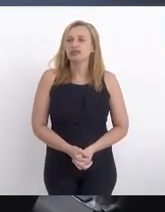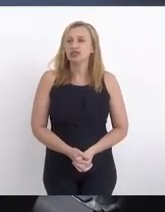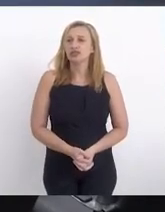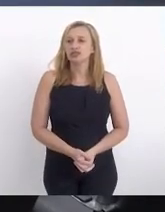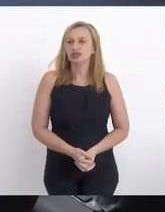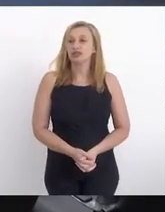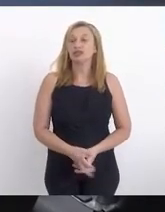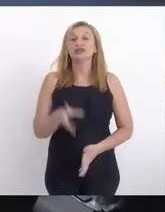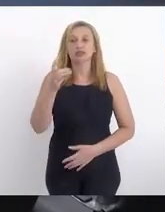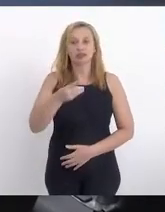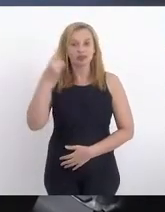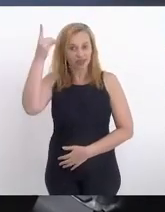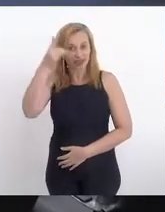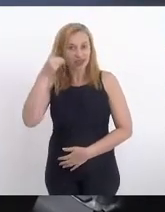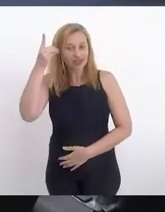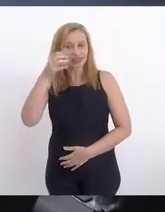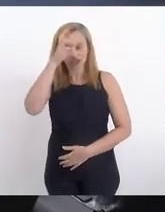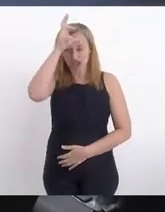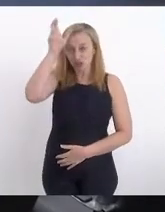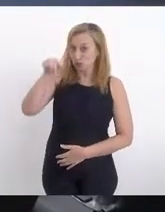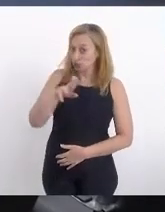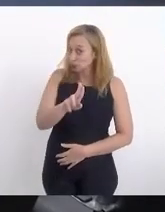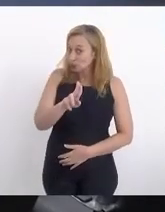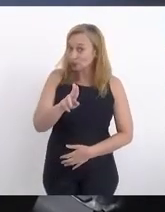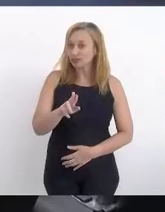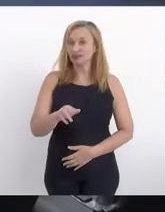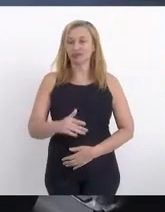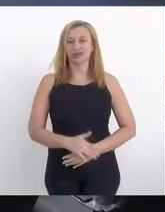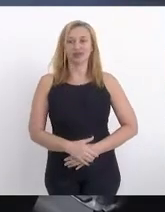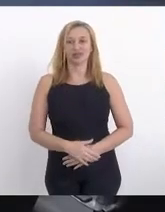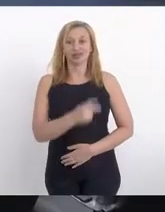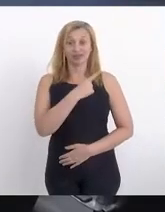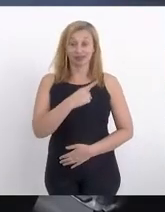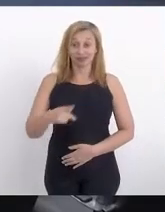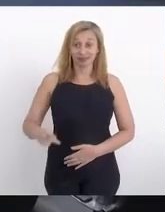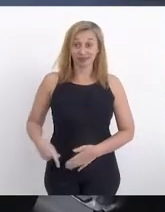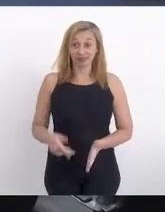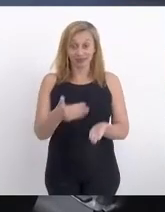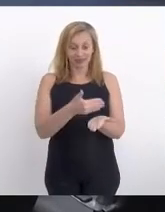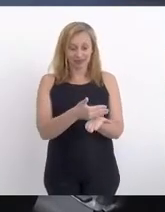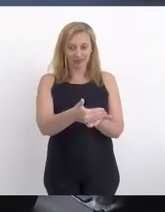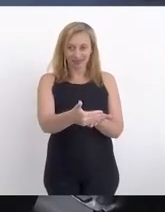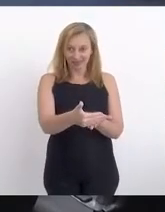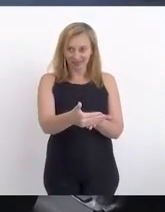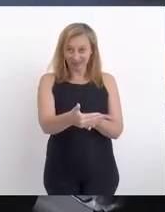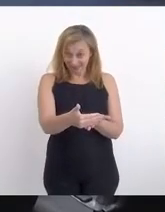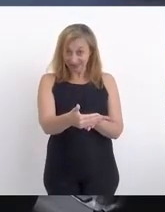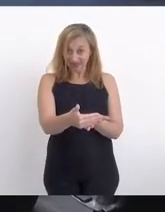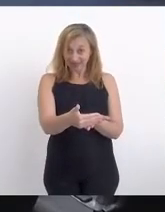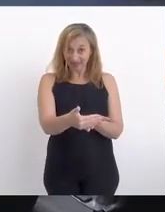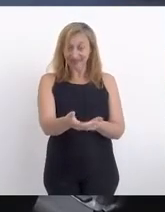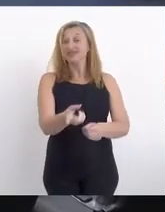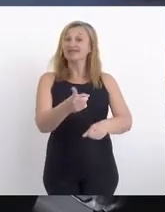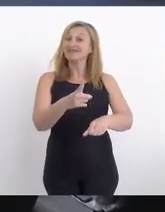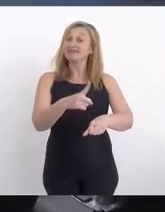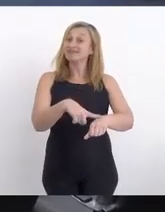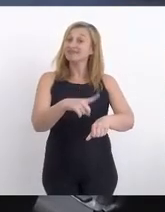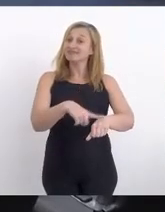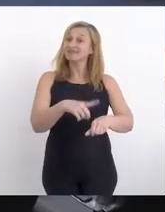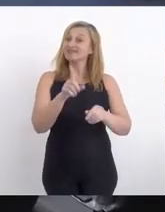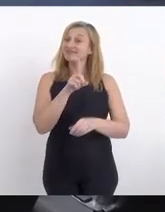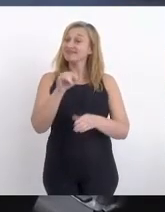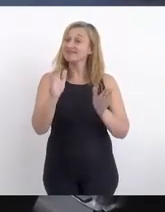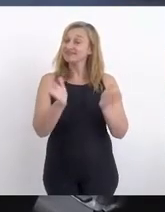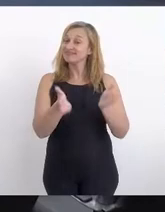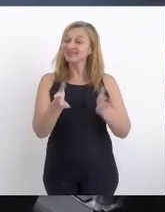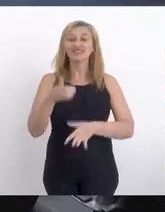deputada Tia Ju, que preside o nosso expediente inicial no dia de hoje, deputado Luiz